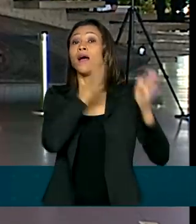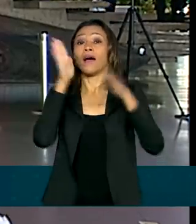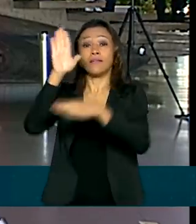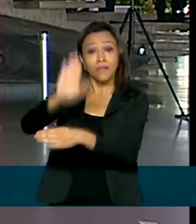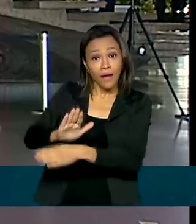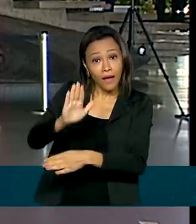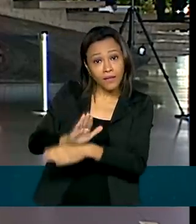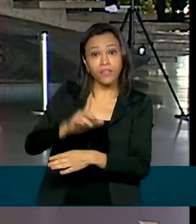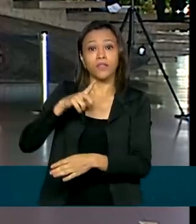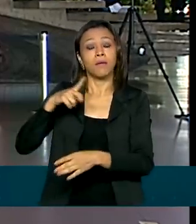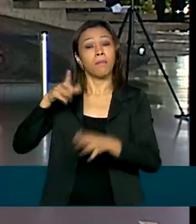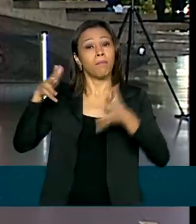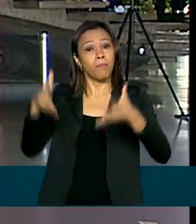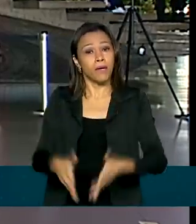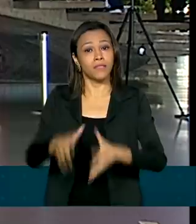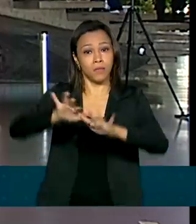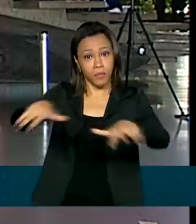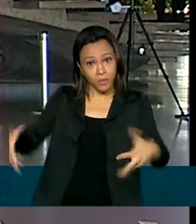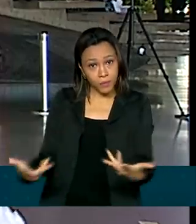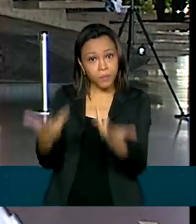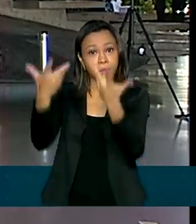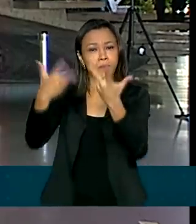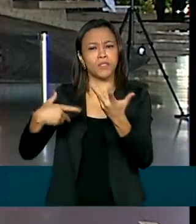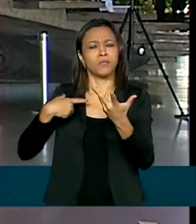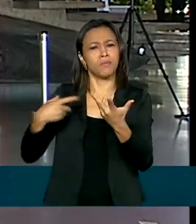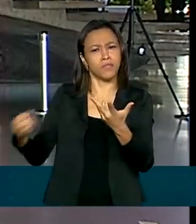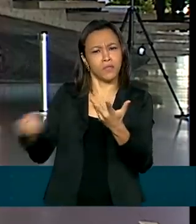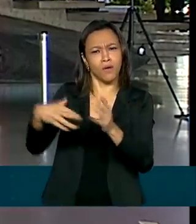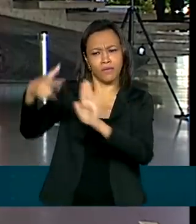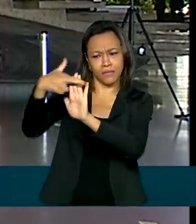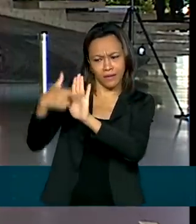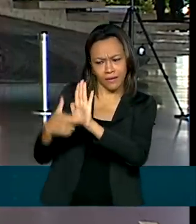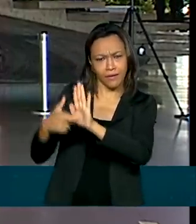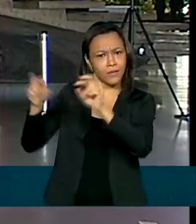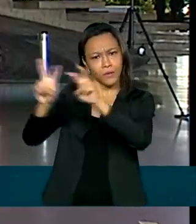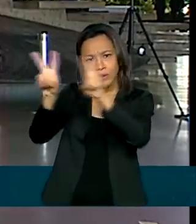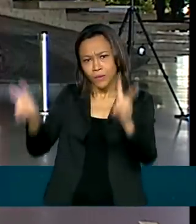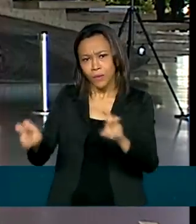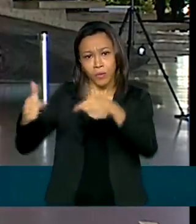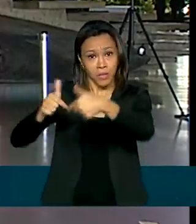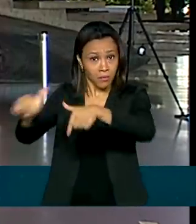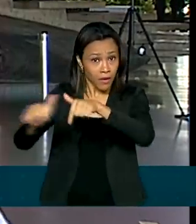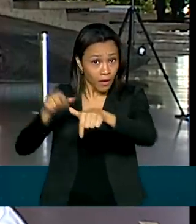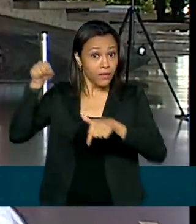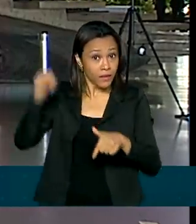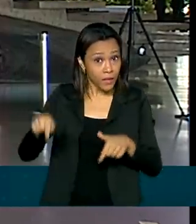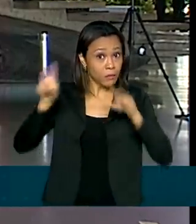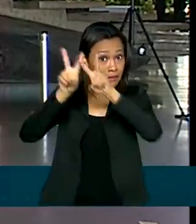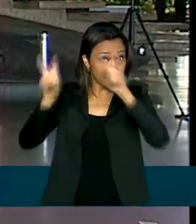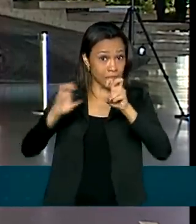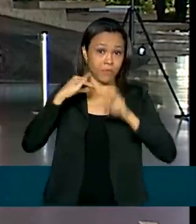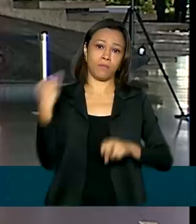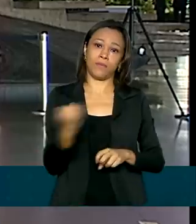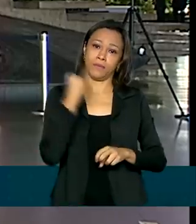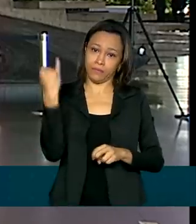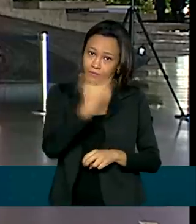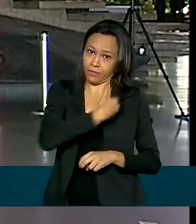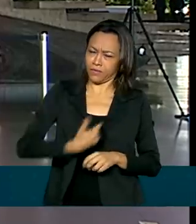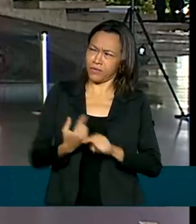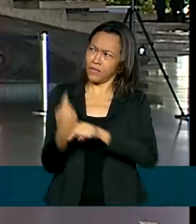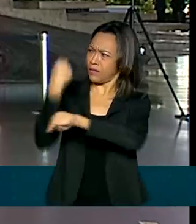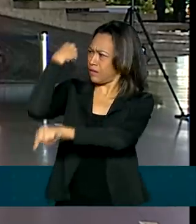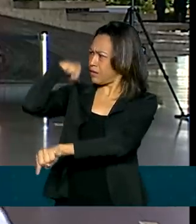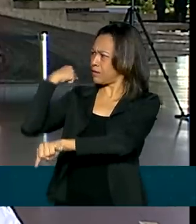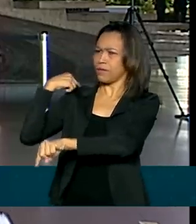modernização de normas regulamentadoras do trabalho. A gente sabe que esse é um assunto bastante importante do governo. Desde o ano passado, ele vem